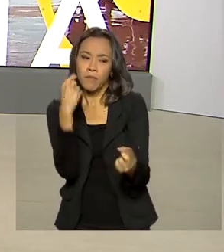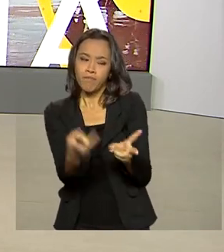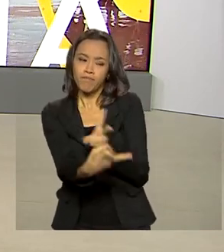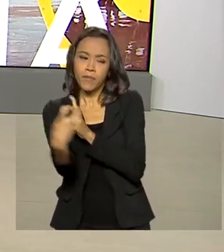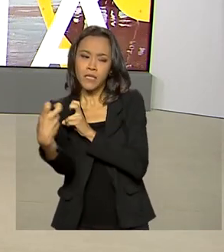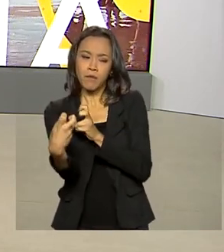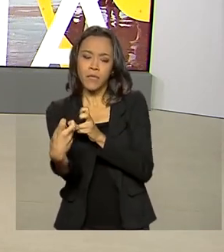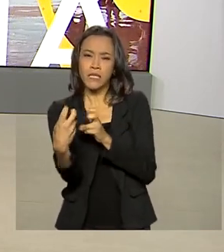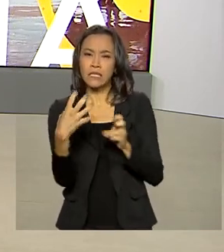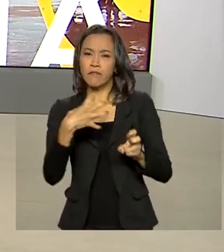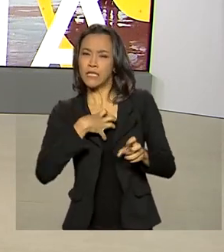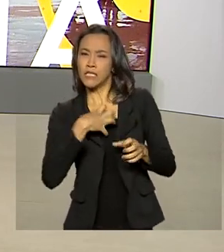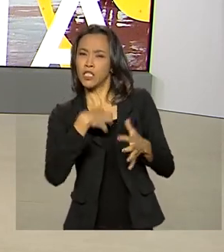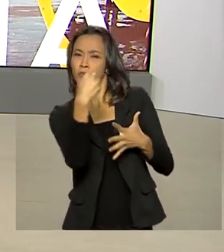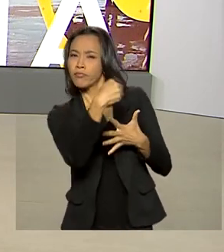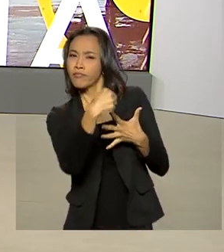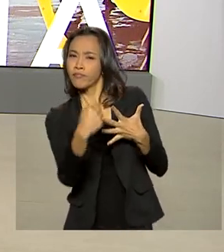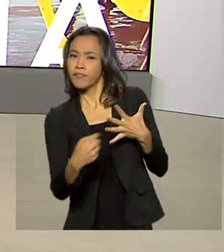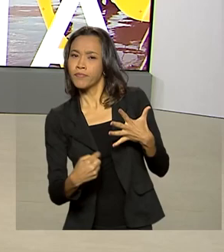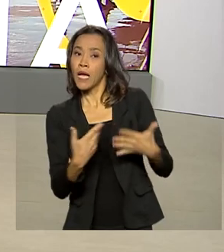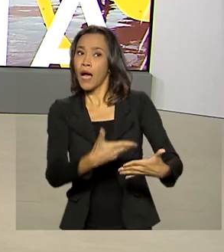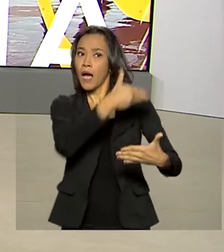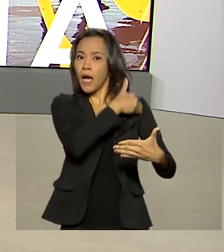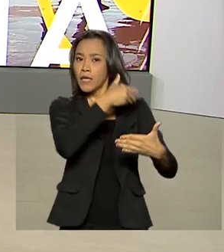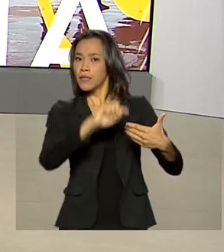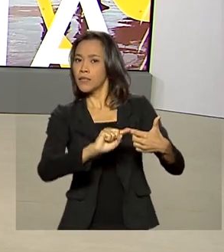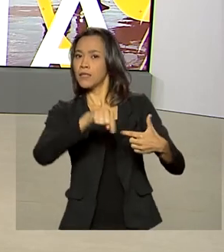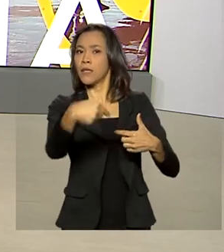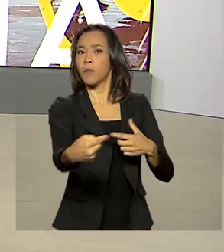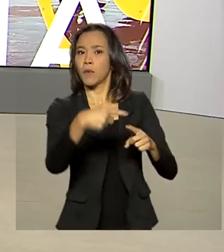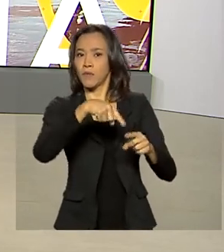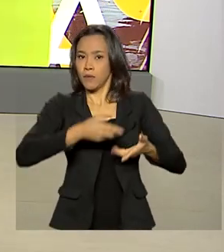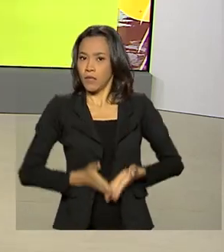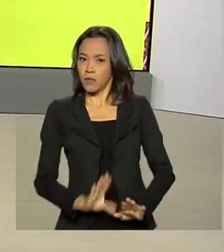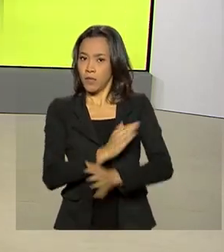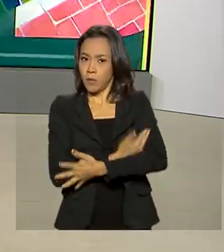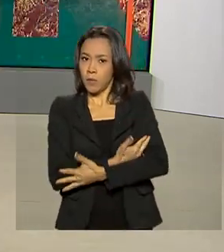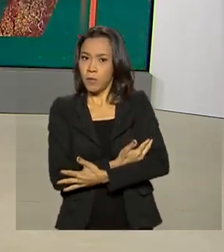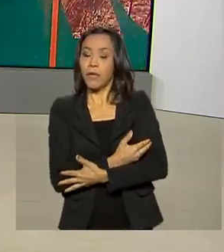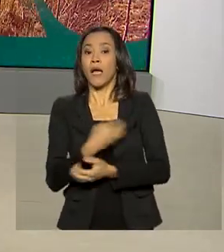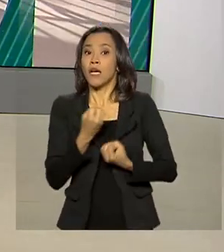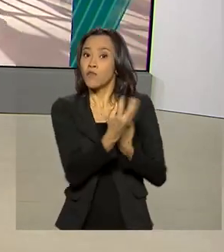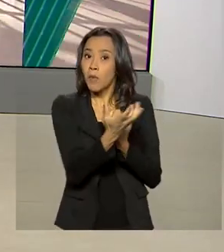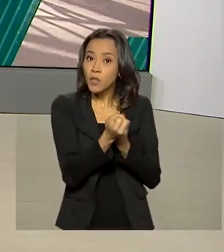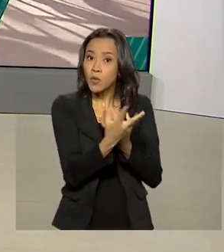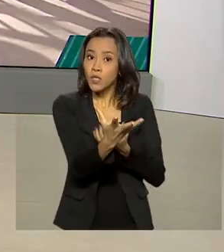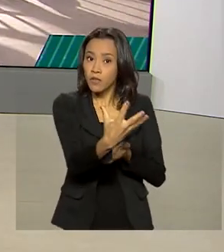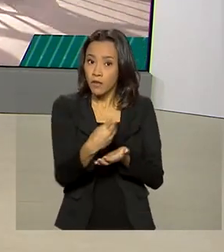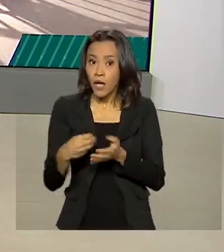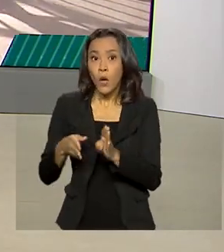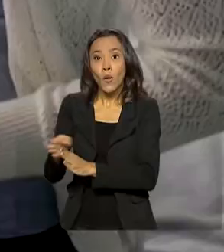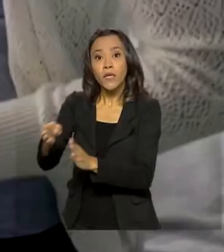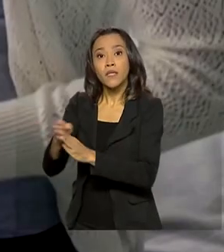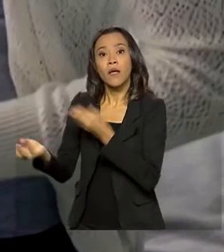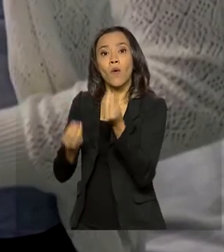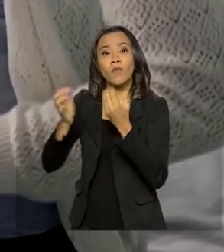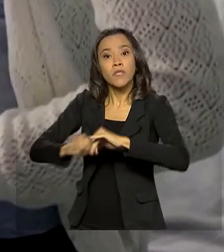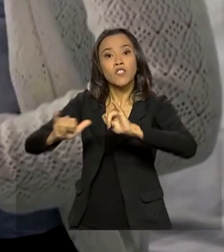reações e efeitos da vacina antes e depois do parto. Os dados vão orientar novas campanhas de vacinação.